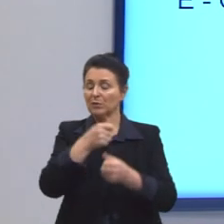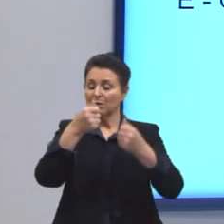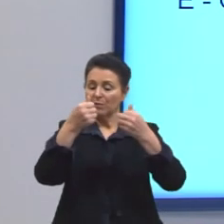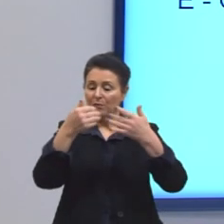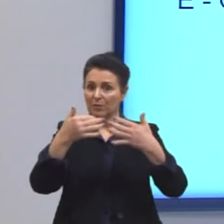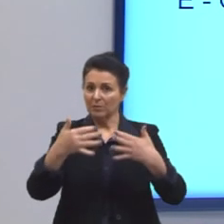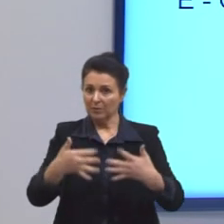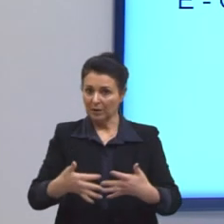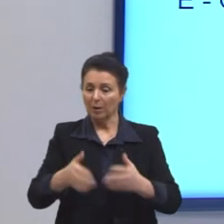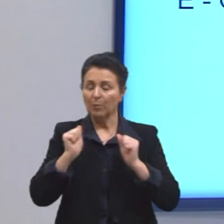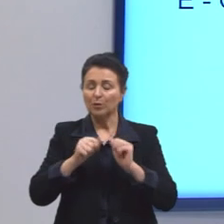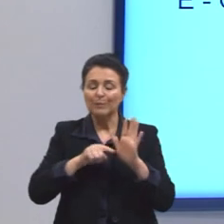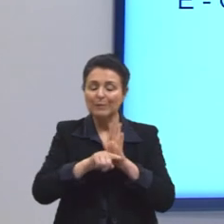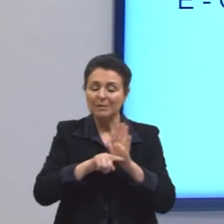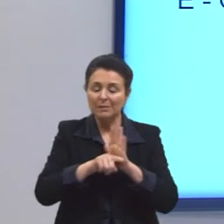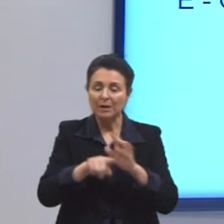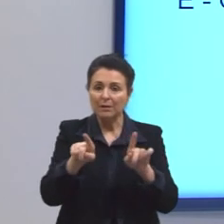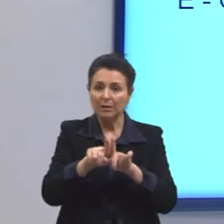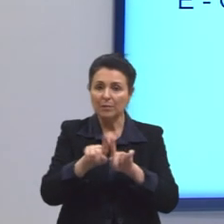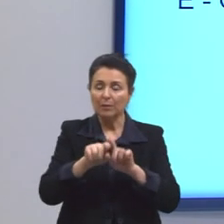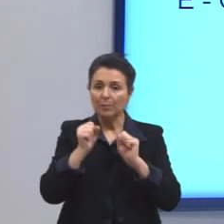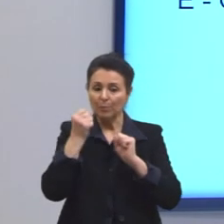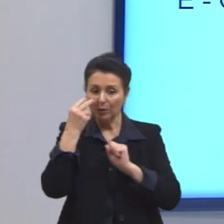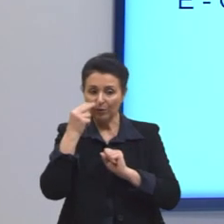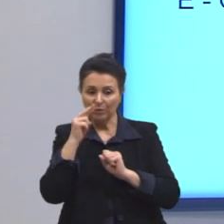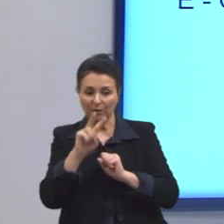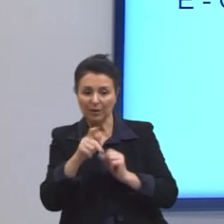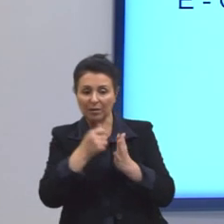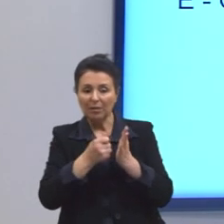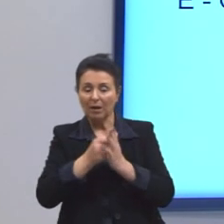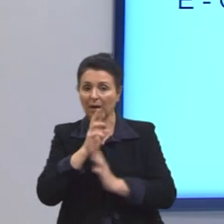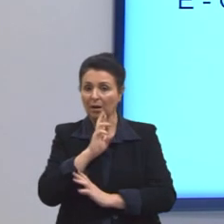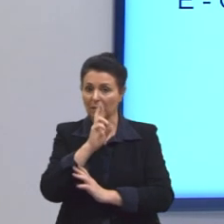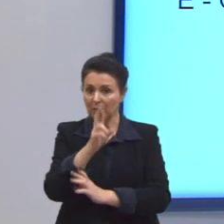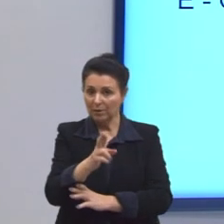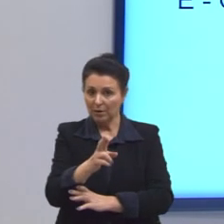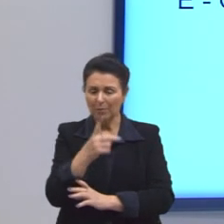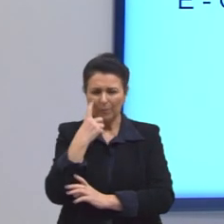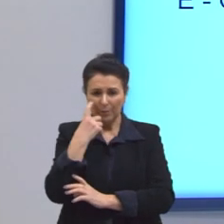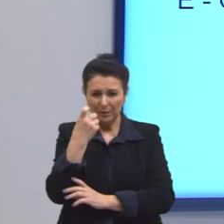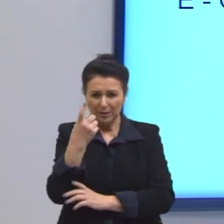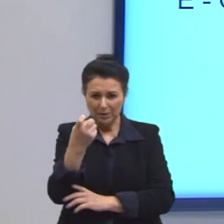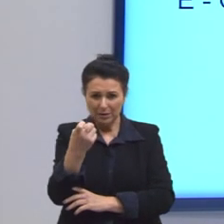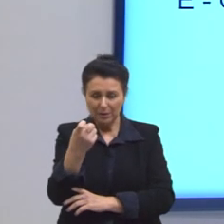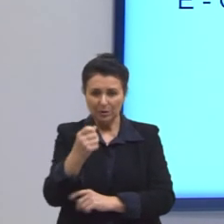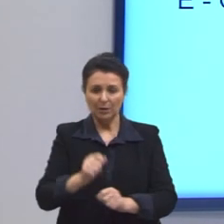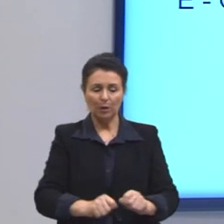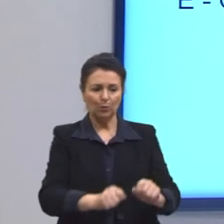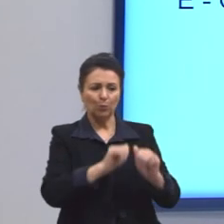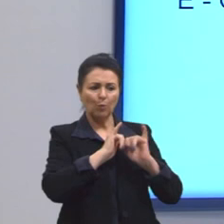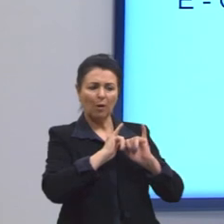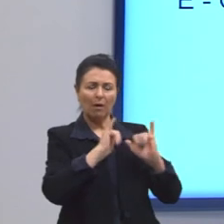Vocês podem pesquisar essa questão, podem ver ela aqui tentar responder. Mas é bem interessante que tem um anúncio